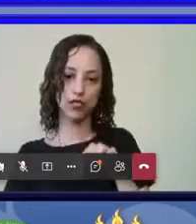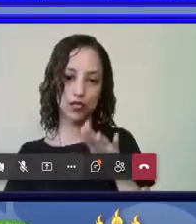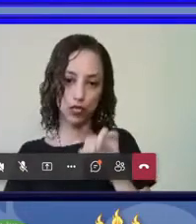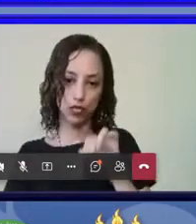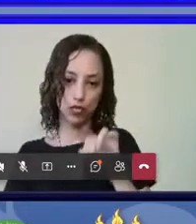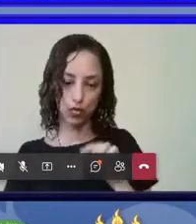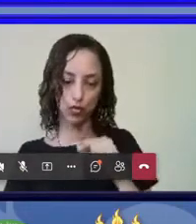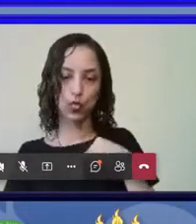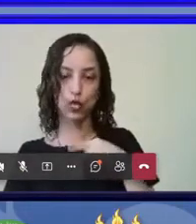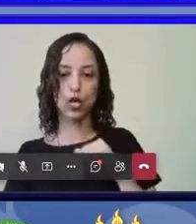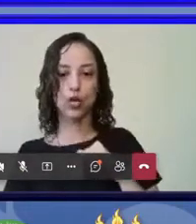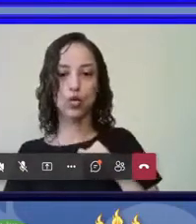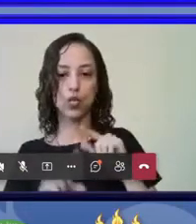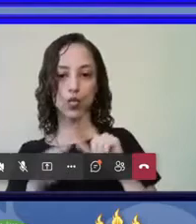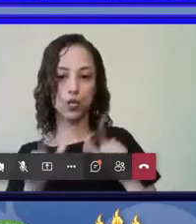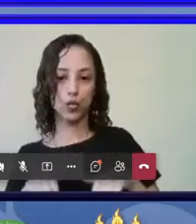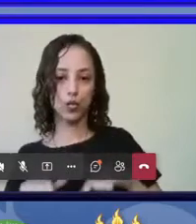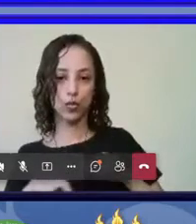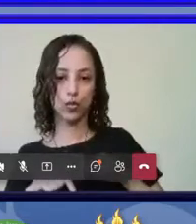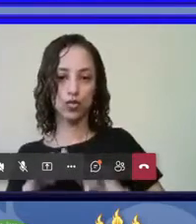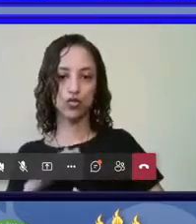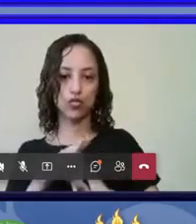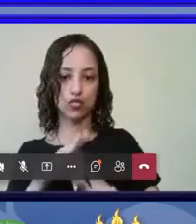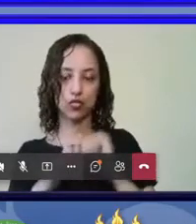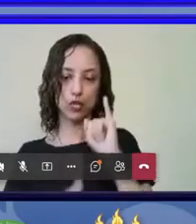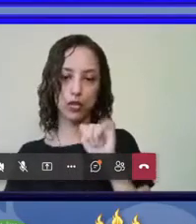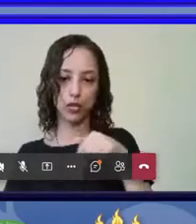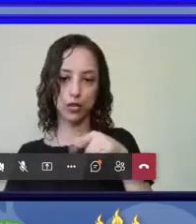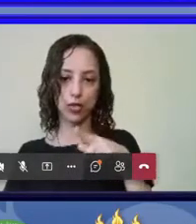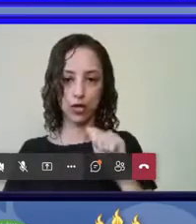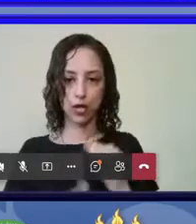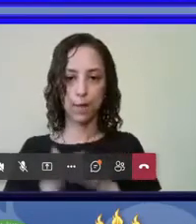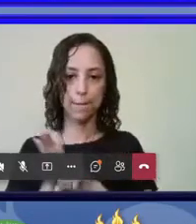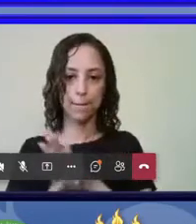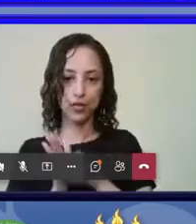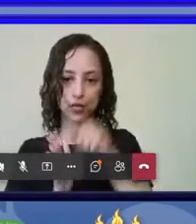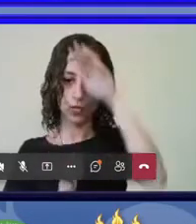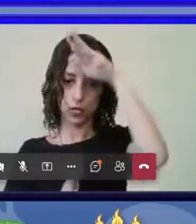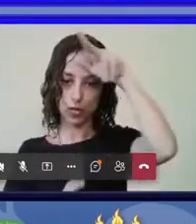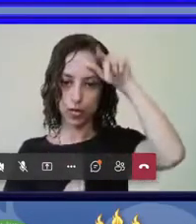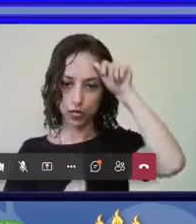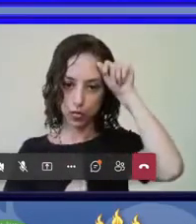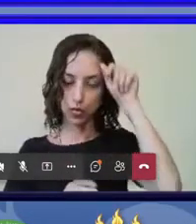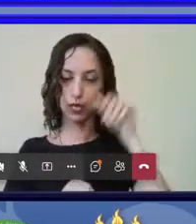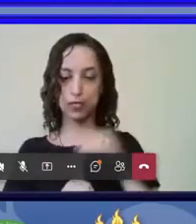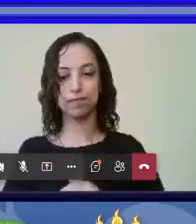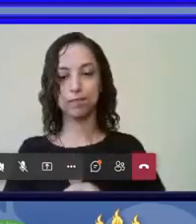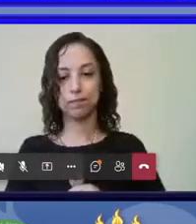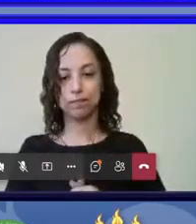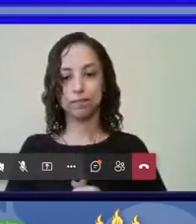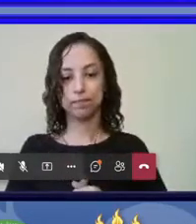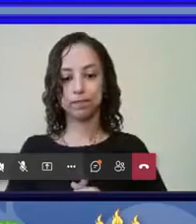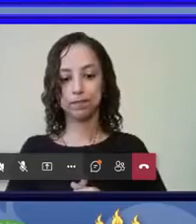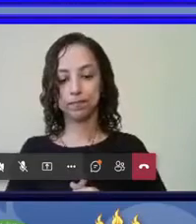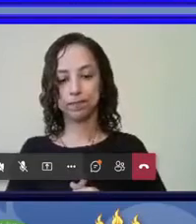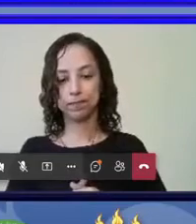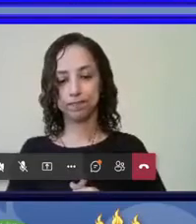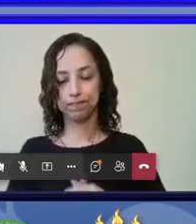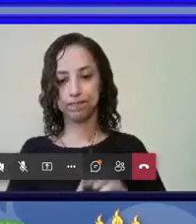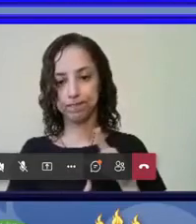sou funcionário do Instituto Nacional de Pesquisas do Amazonas, da Amazônia, aliás, há